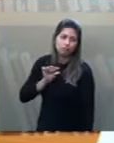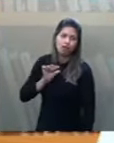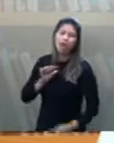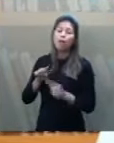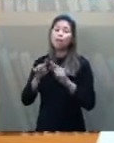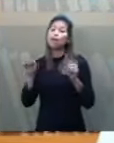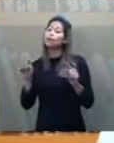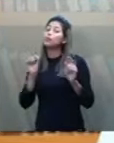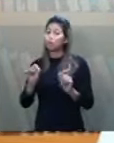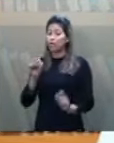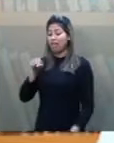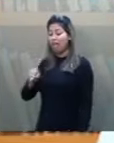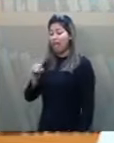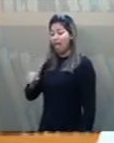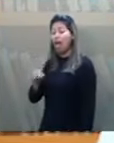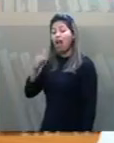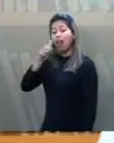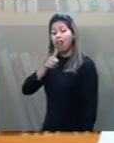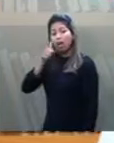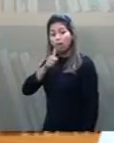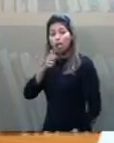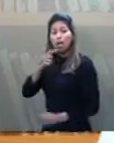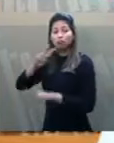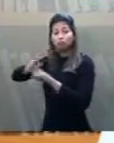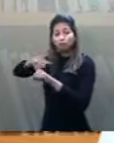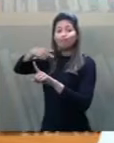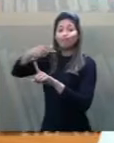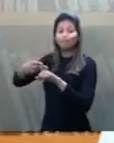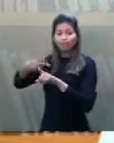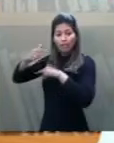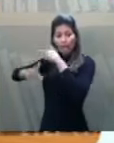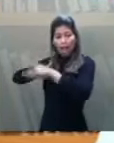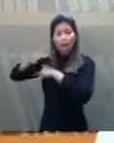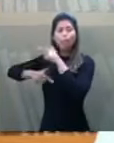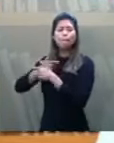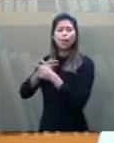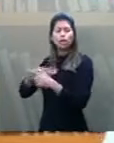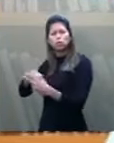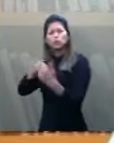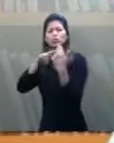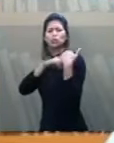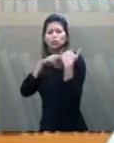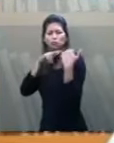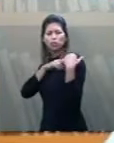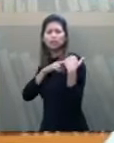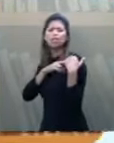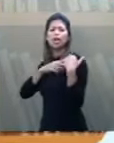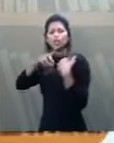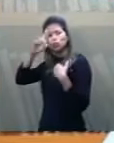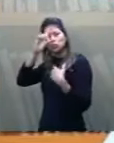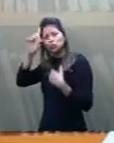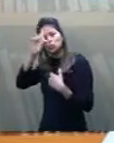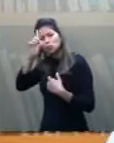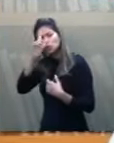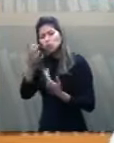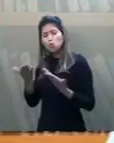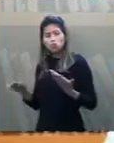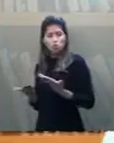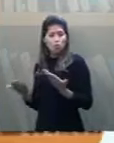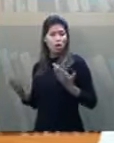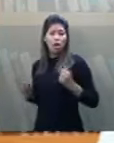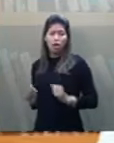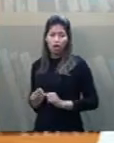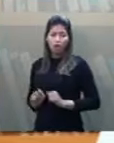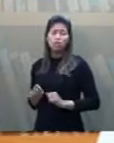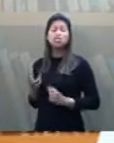tem jornada dupla, pois ela ainda é responsável, nos dias de hoje, como